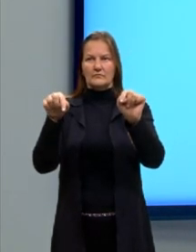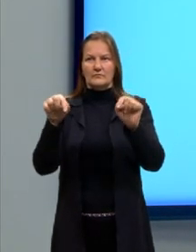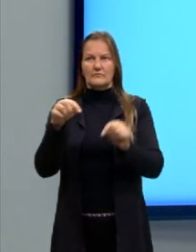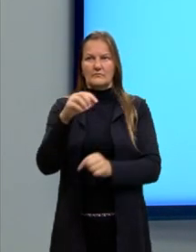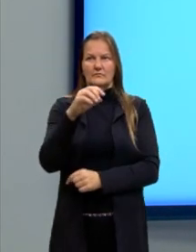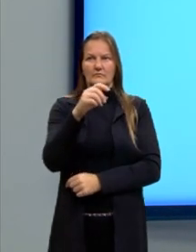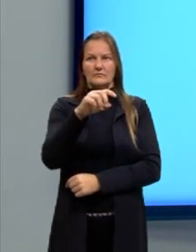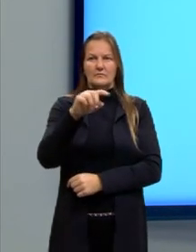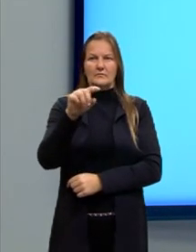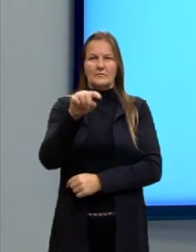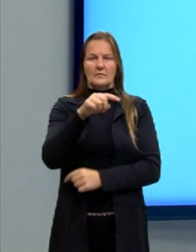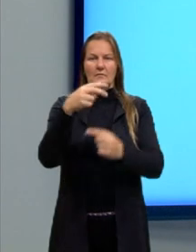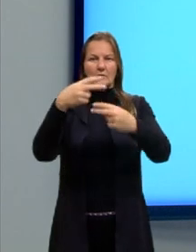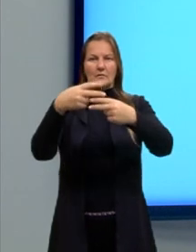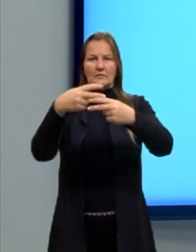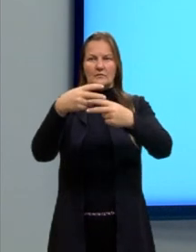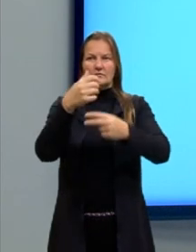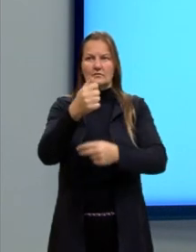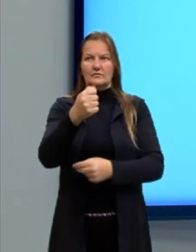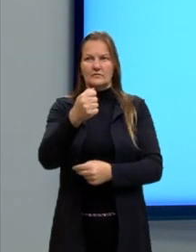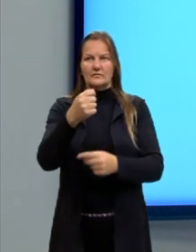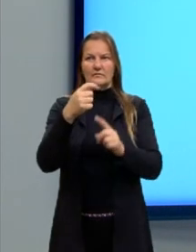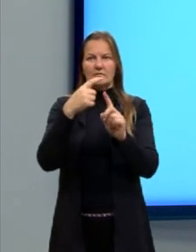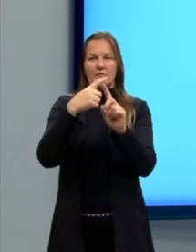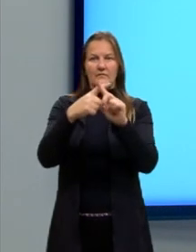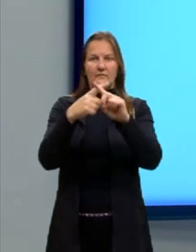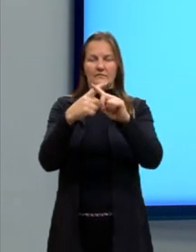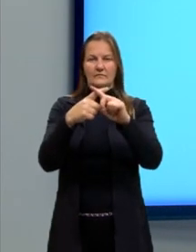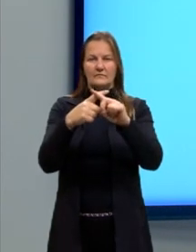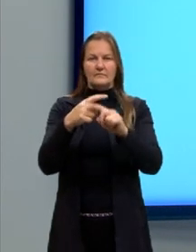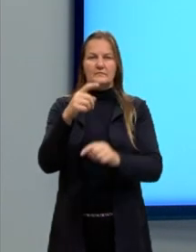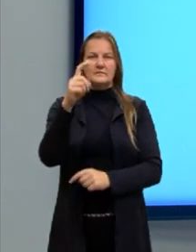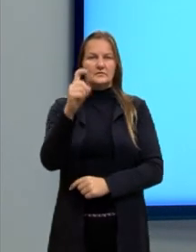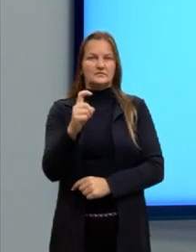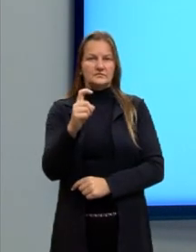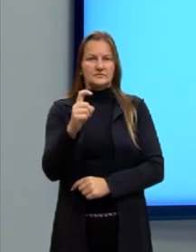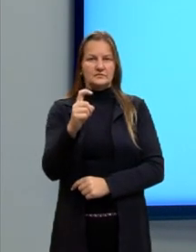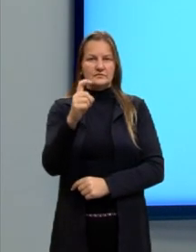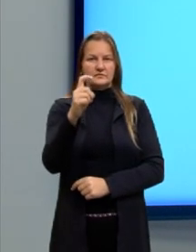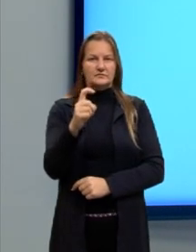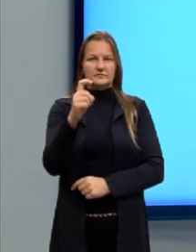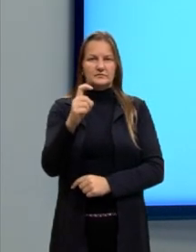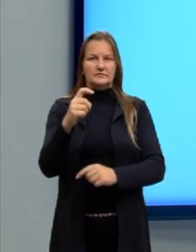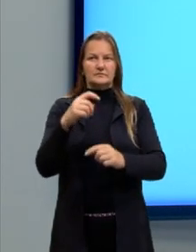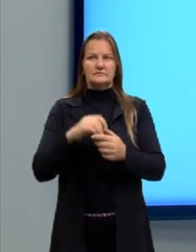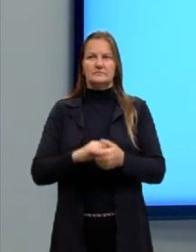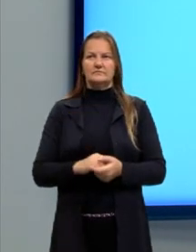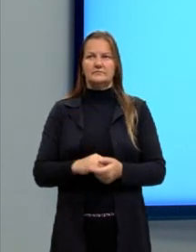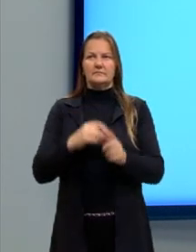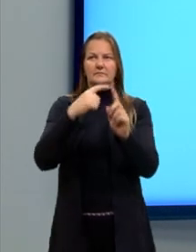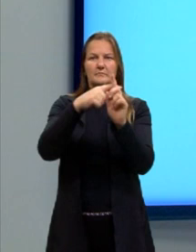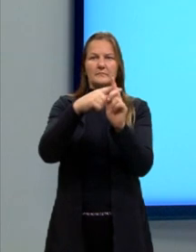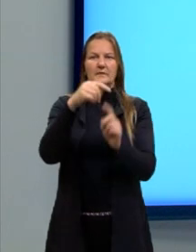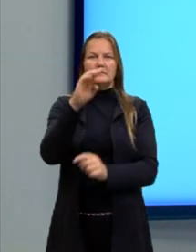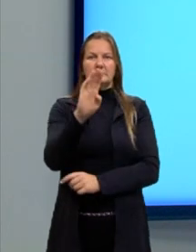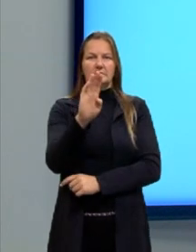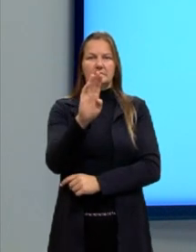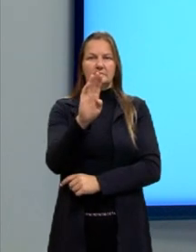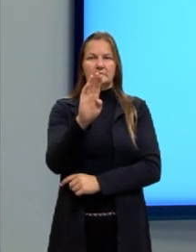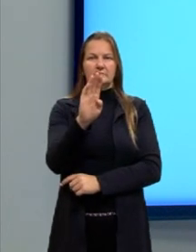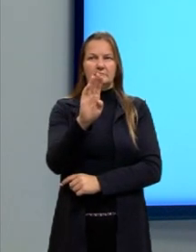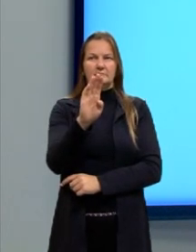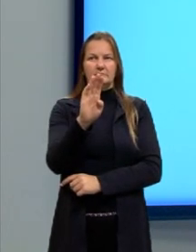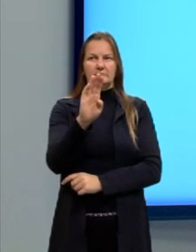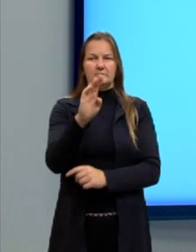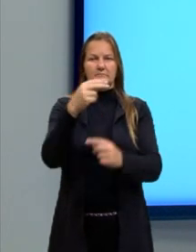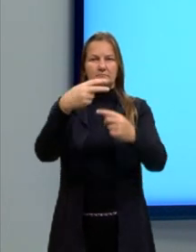coeficiente A, que multiplica a coordenada X do nosso ponto, mais coeficiente